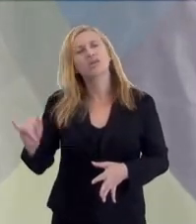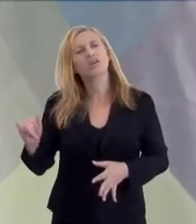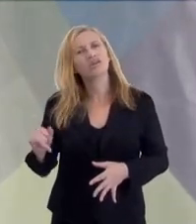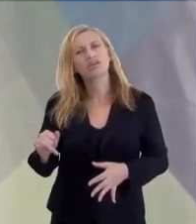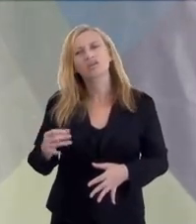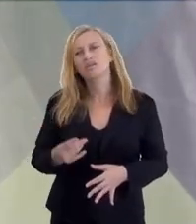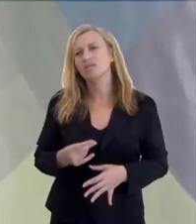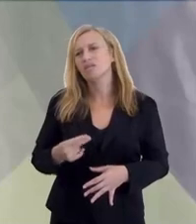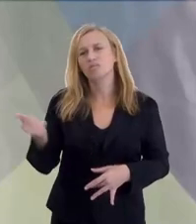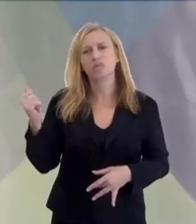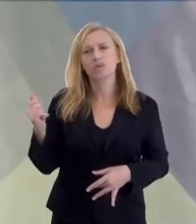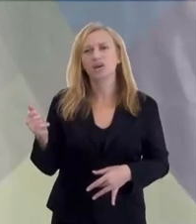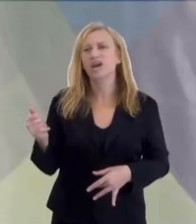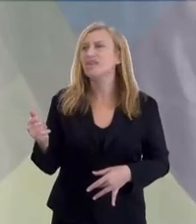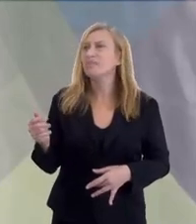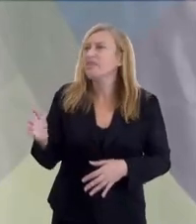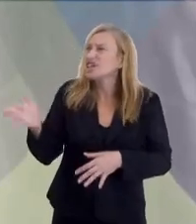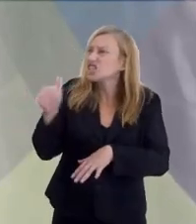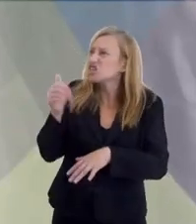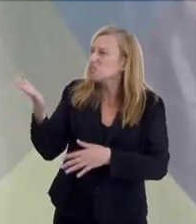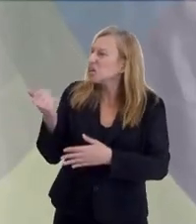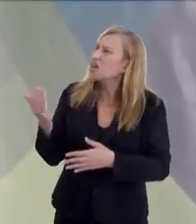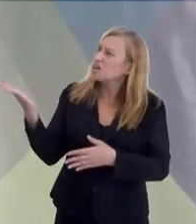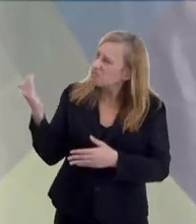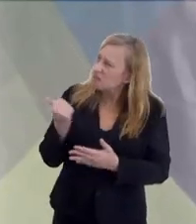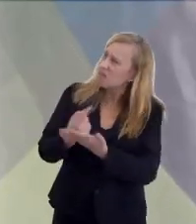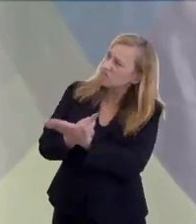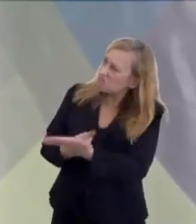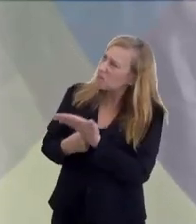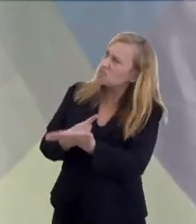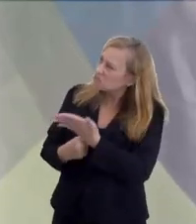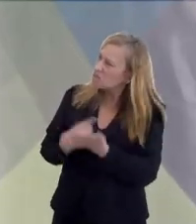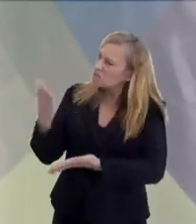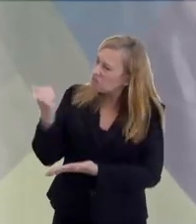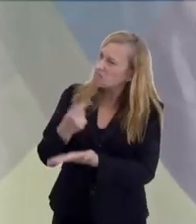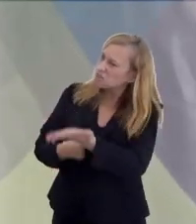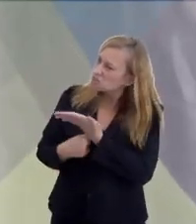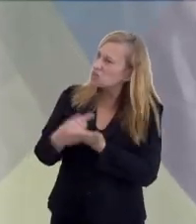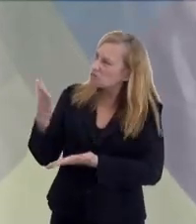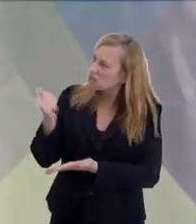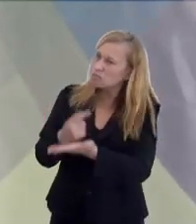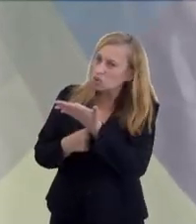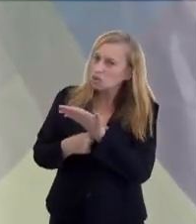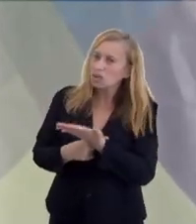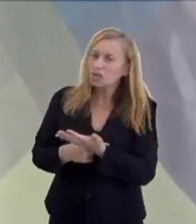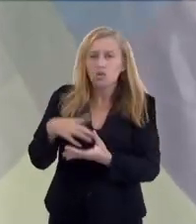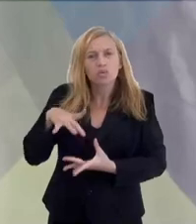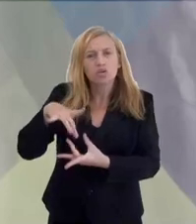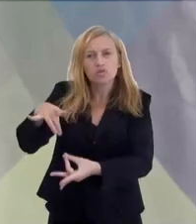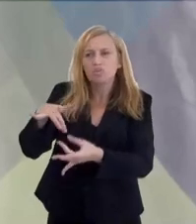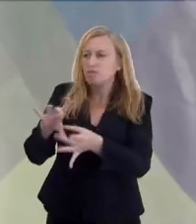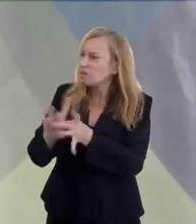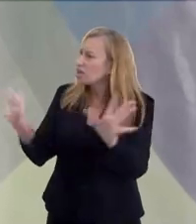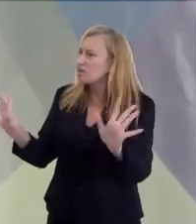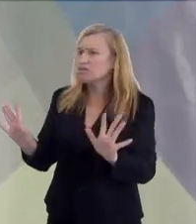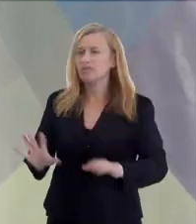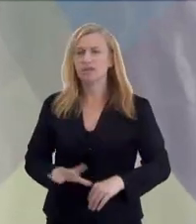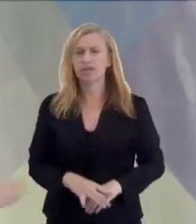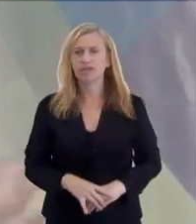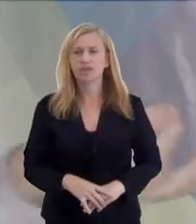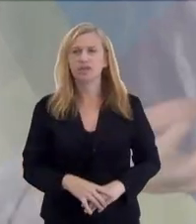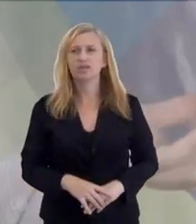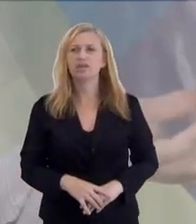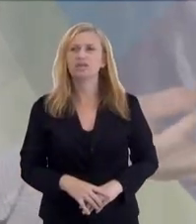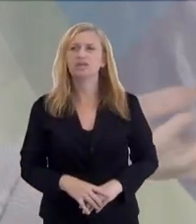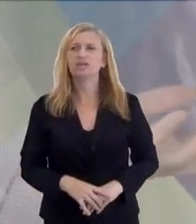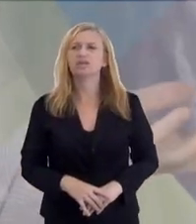Eu sei que você já foi, você tem mais força que eu. Ué, lembra que a gente é a mesma coisa? Se eu aqui já não tinha muita força, vou